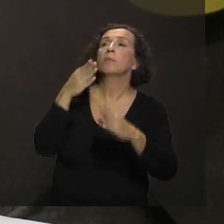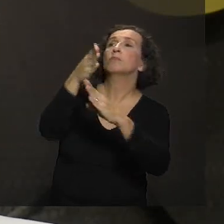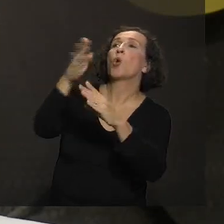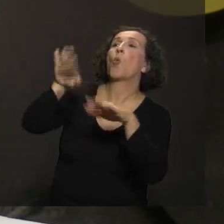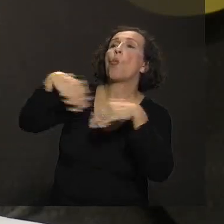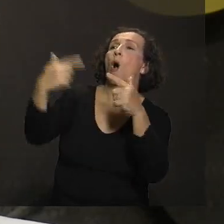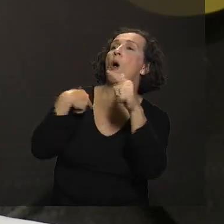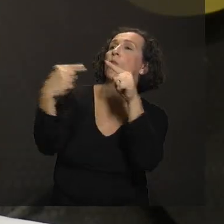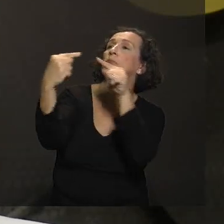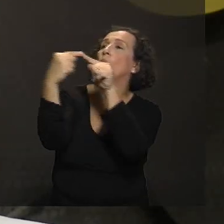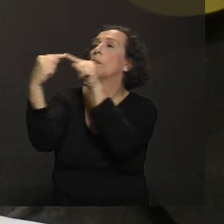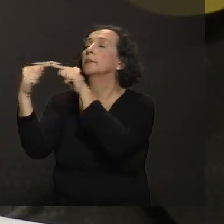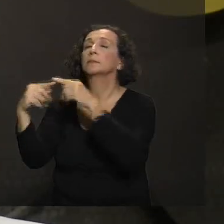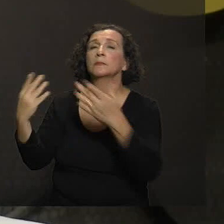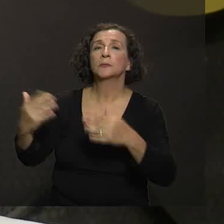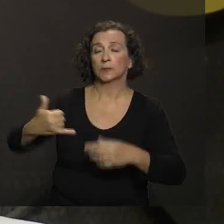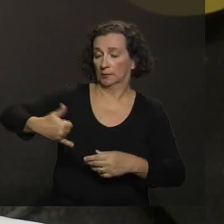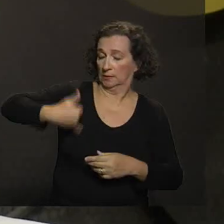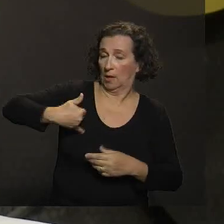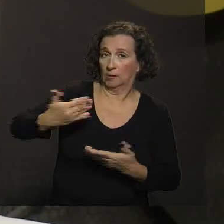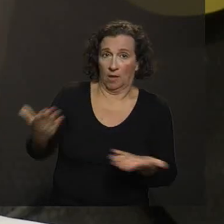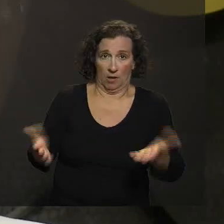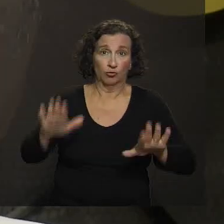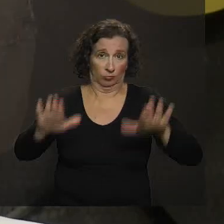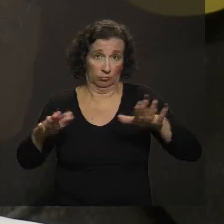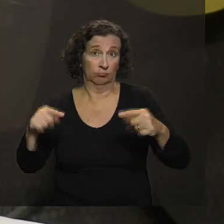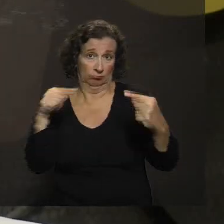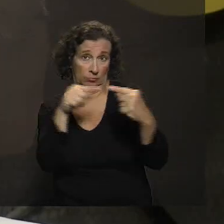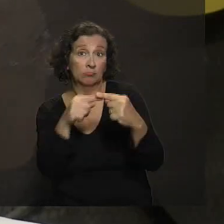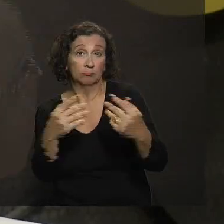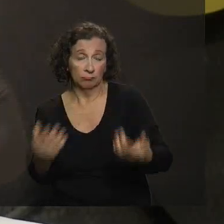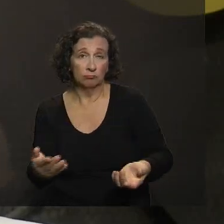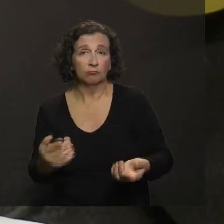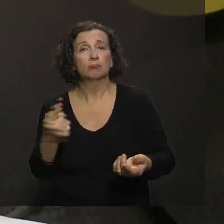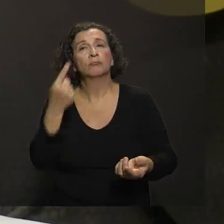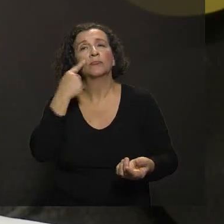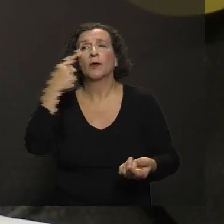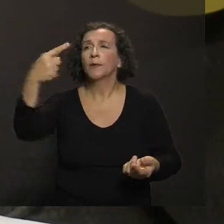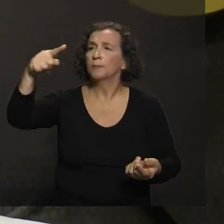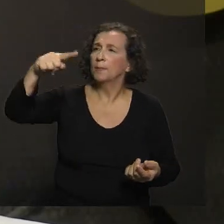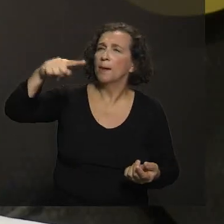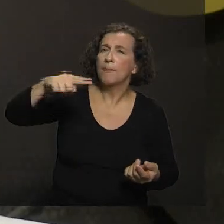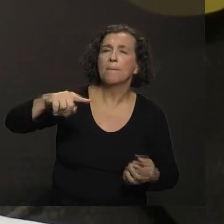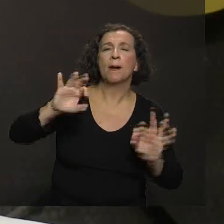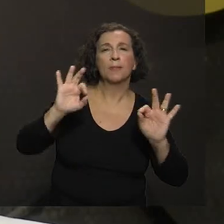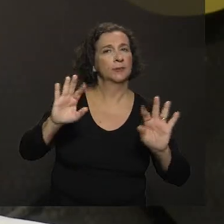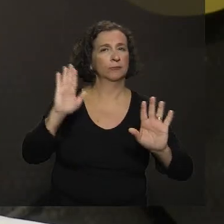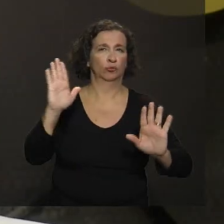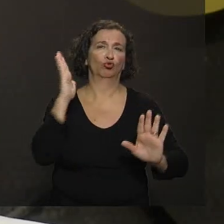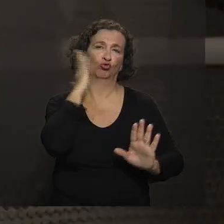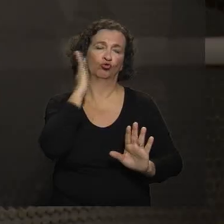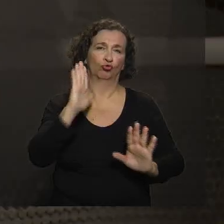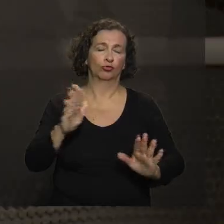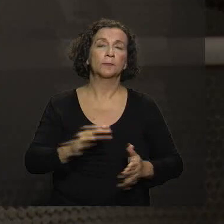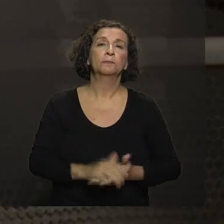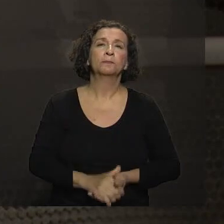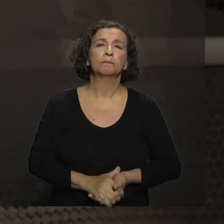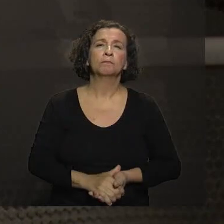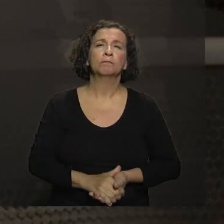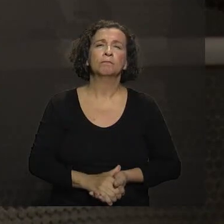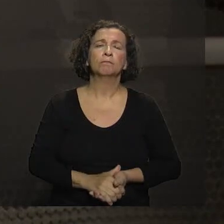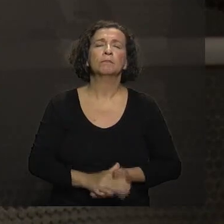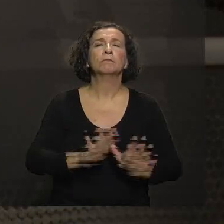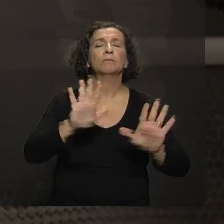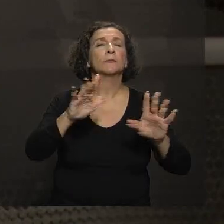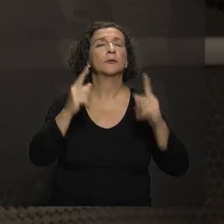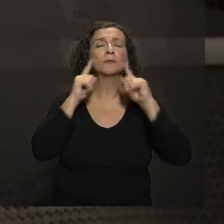as vacinas são indicadas. De acordo com a idade da criança, né? Vai ali completando aquele esquema para as vacinas. De uma maneira